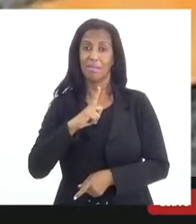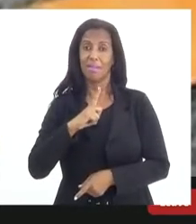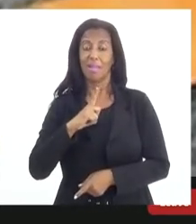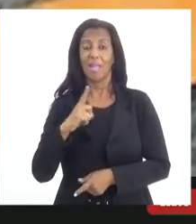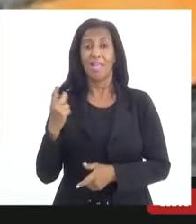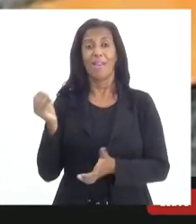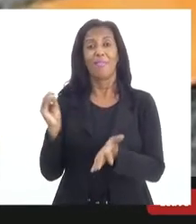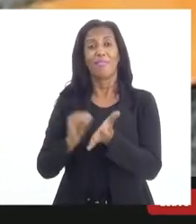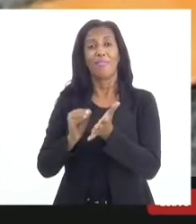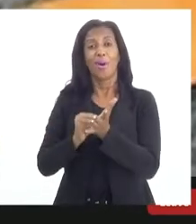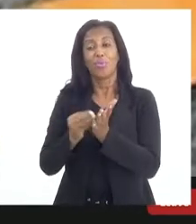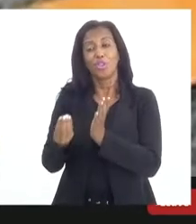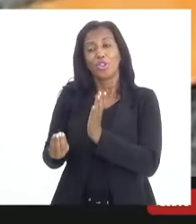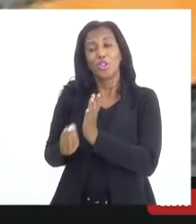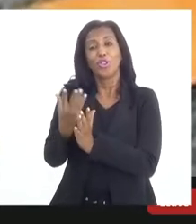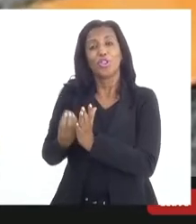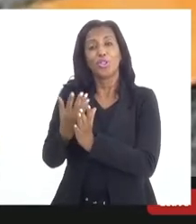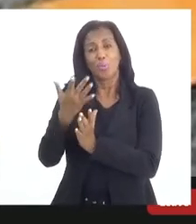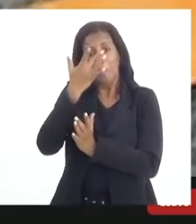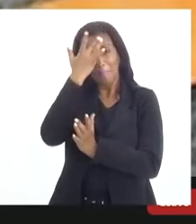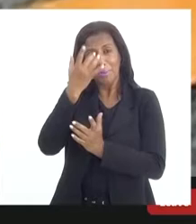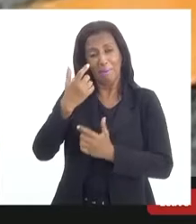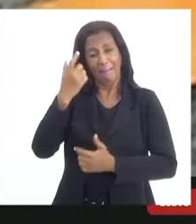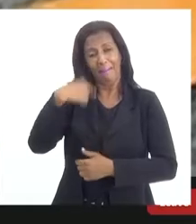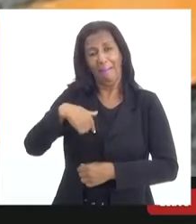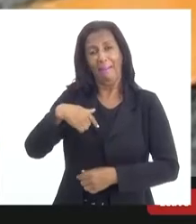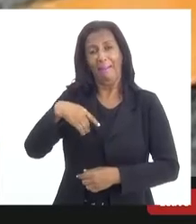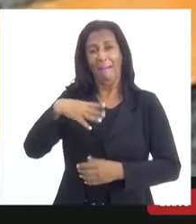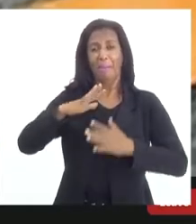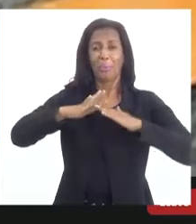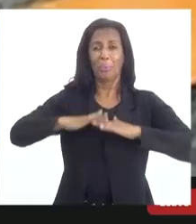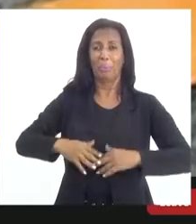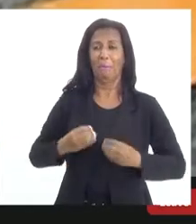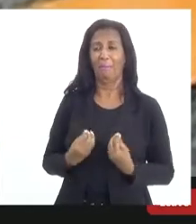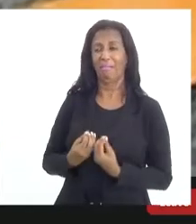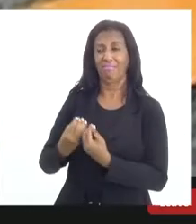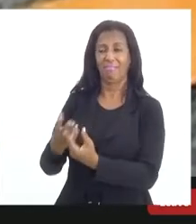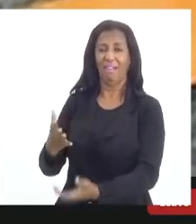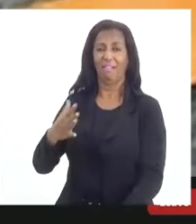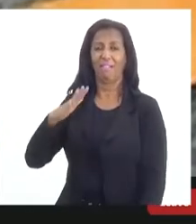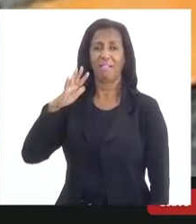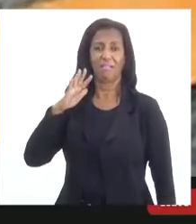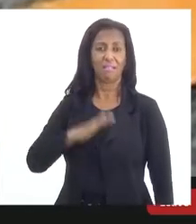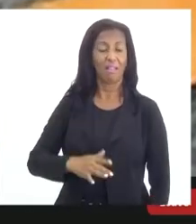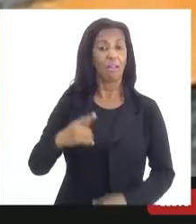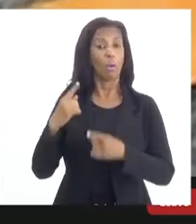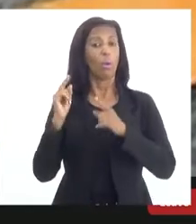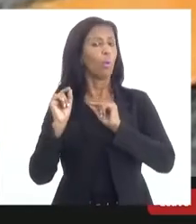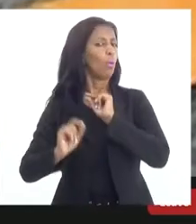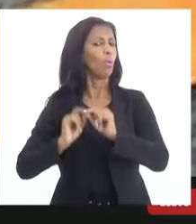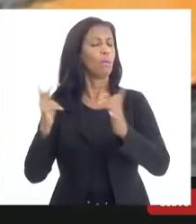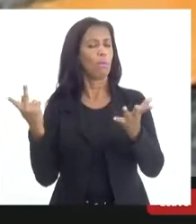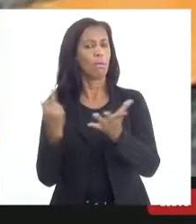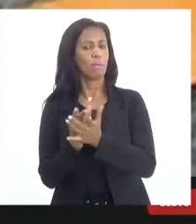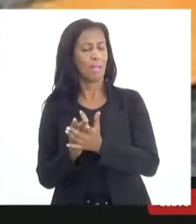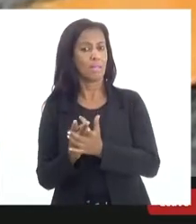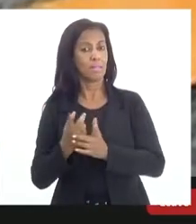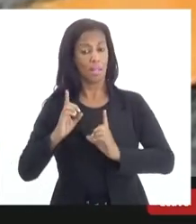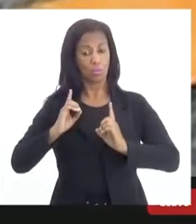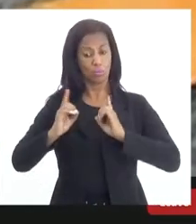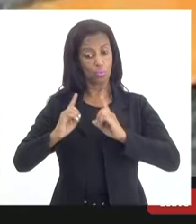estímulo à doação, o que é um contraponto àquilo que a gente está discutindo aqui.